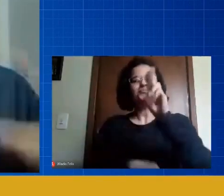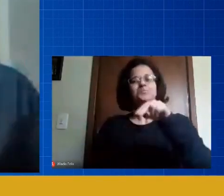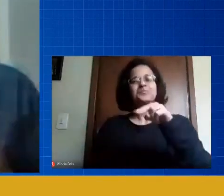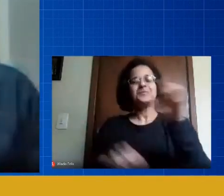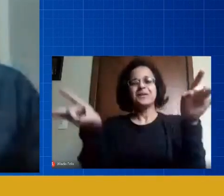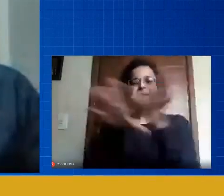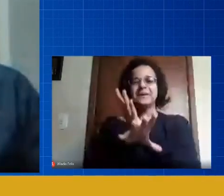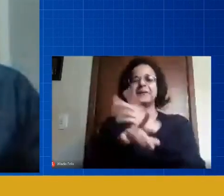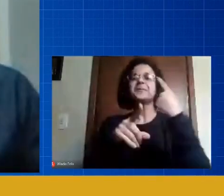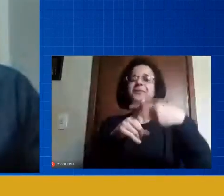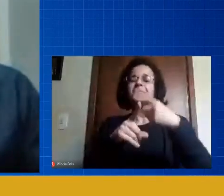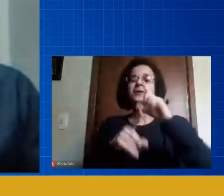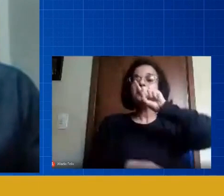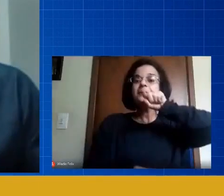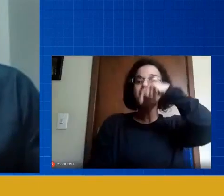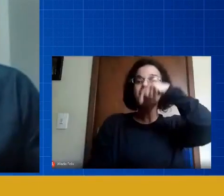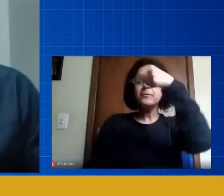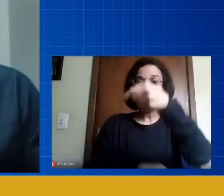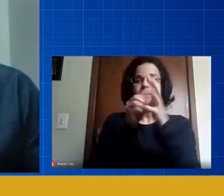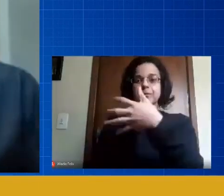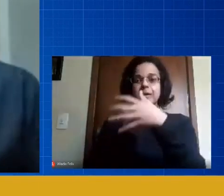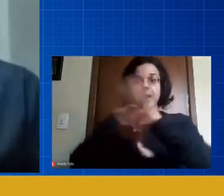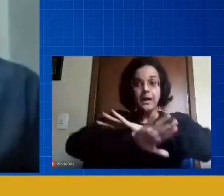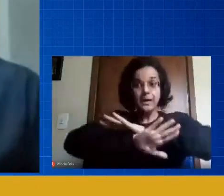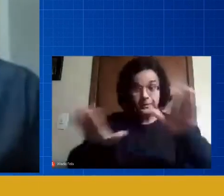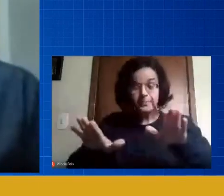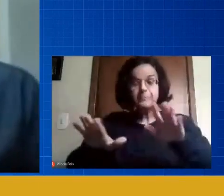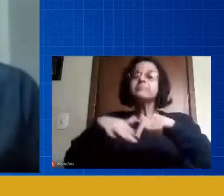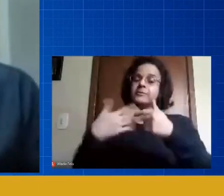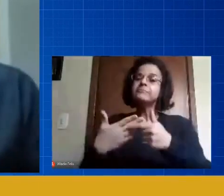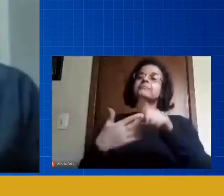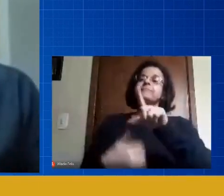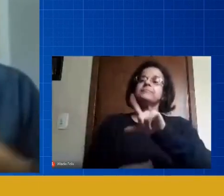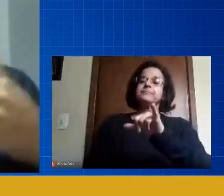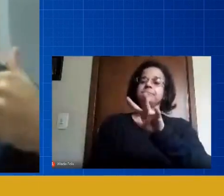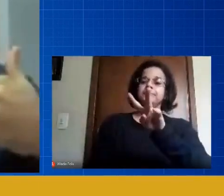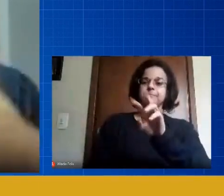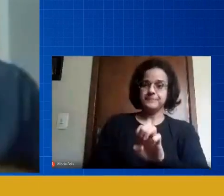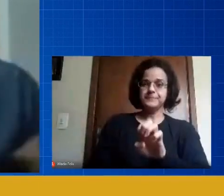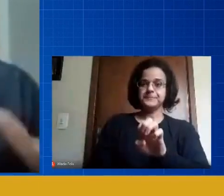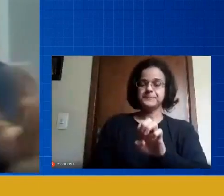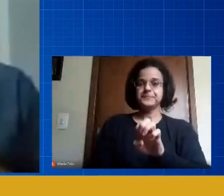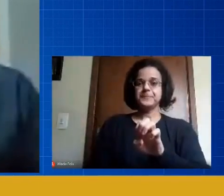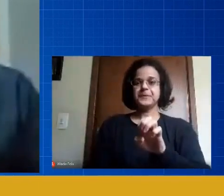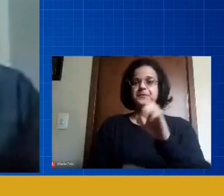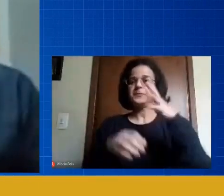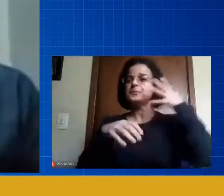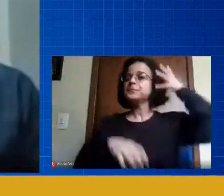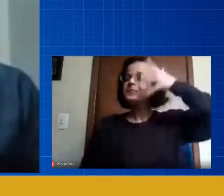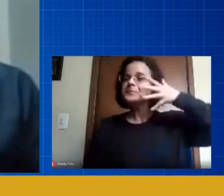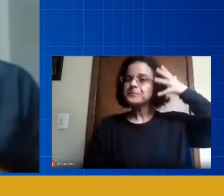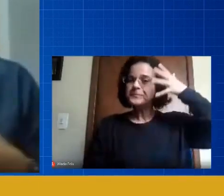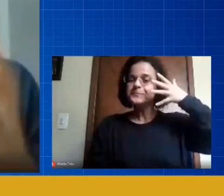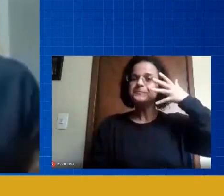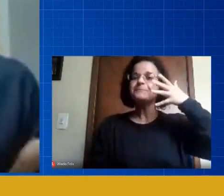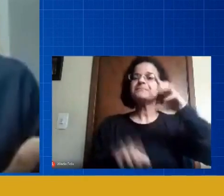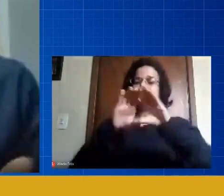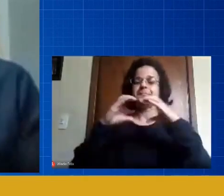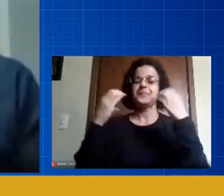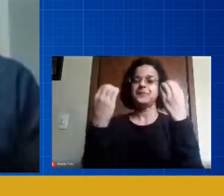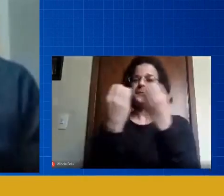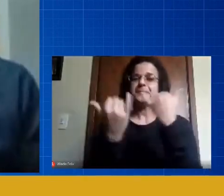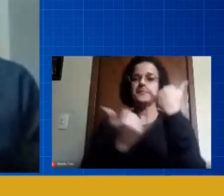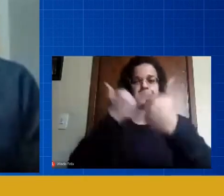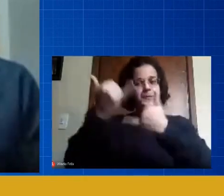depois que tudo voltar ao normal, as lives pedagógicas do Congresso Brincar continuam, e o